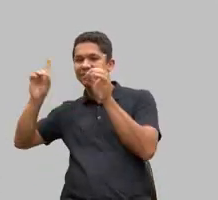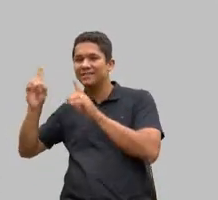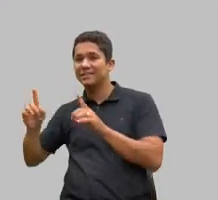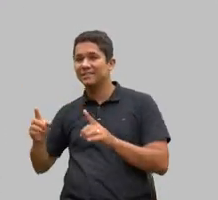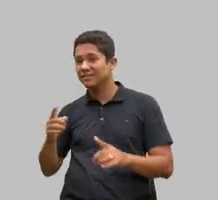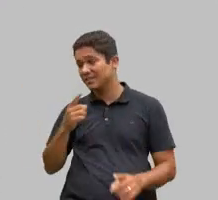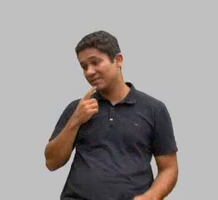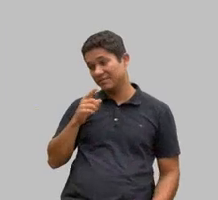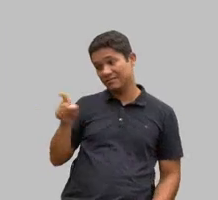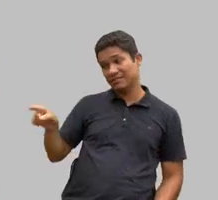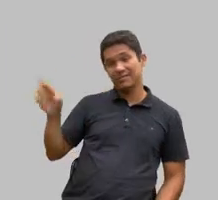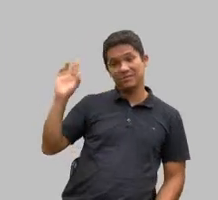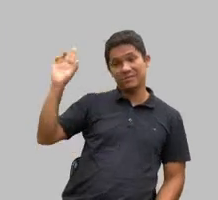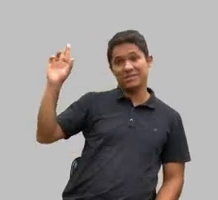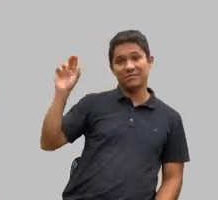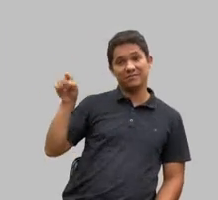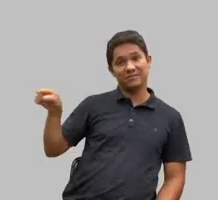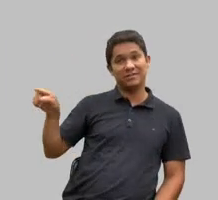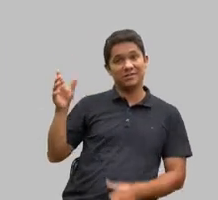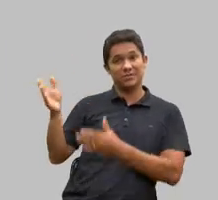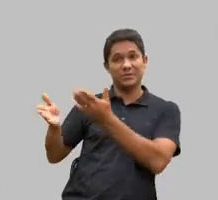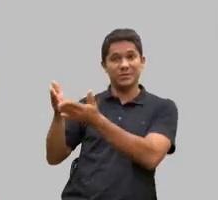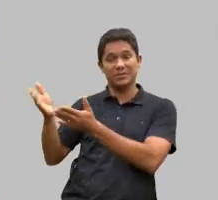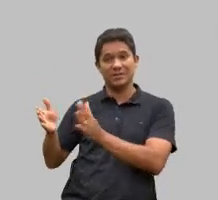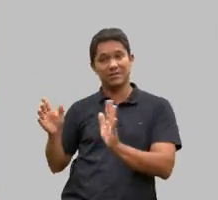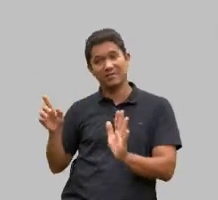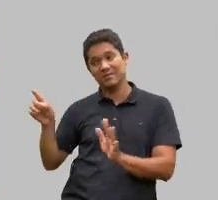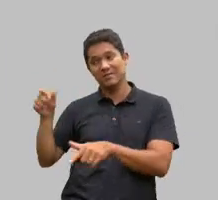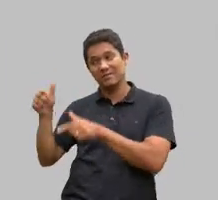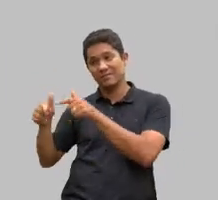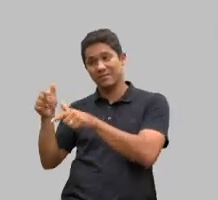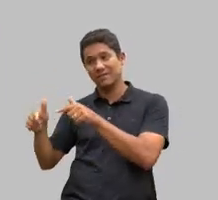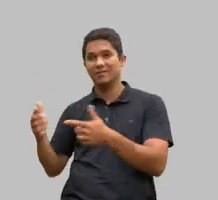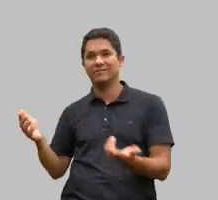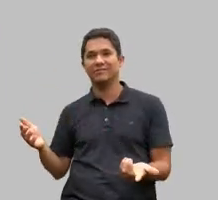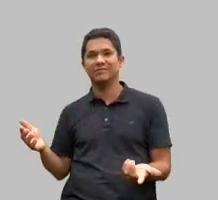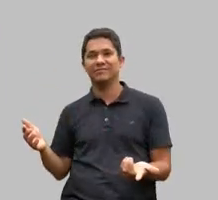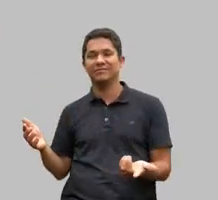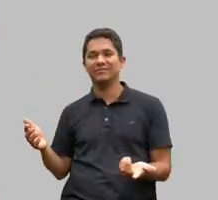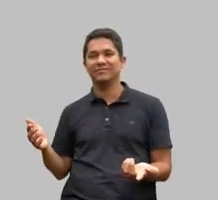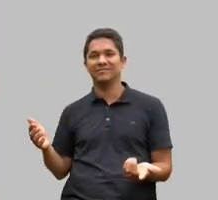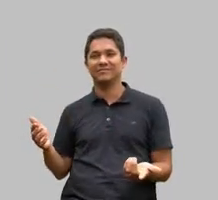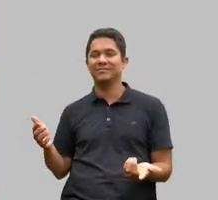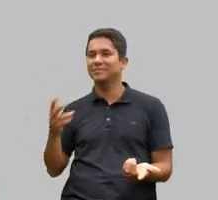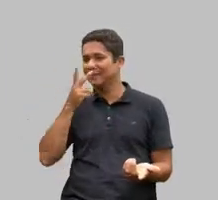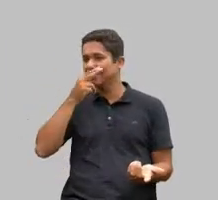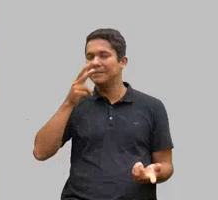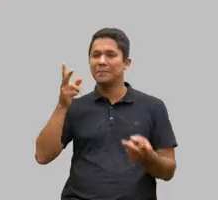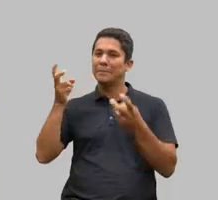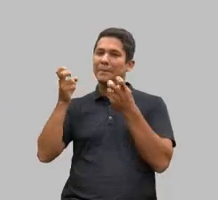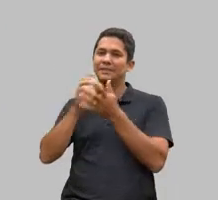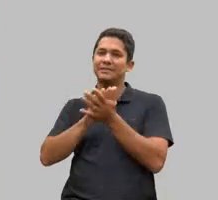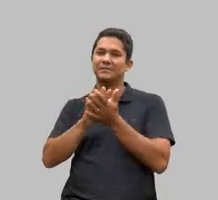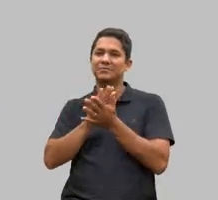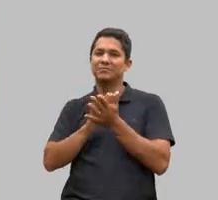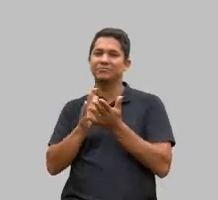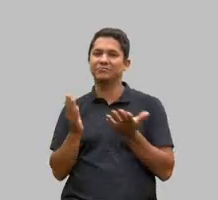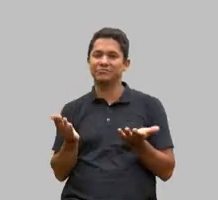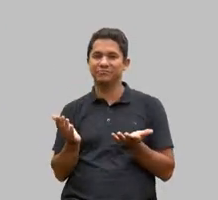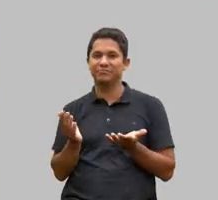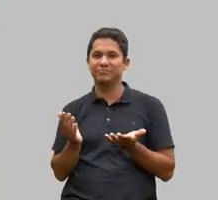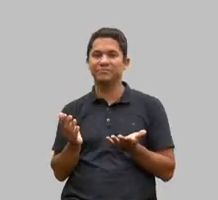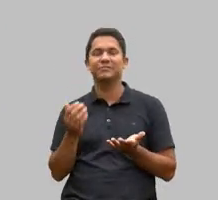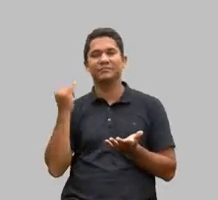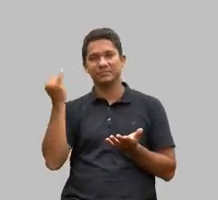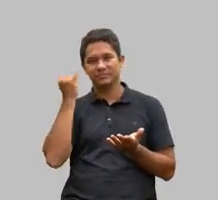tem que olhar é você que tem que cuidar coloca essa pessoa para trabalhar cego a essa realidade então assim a importância de se investir